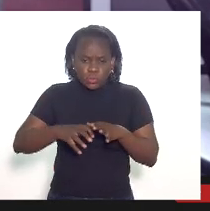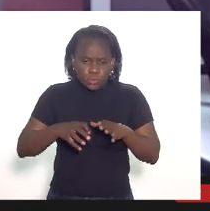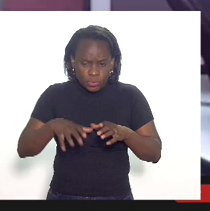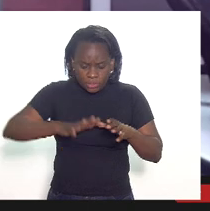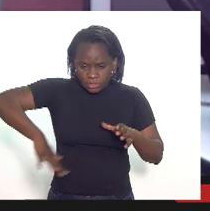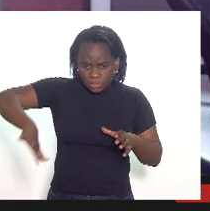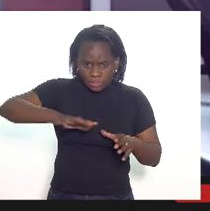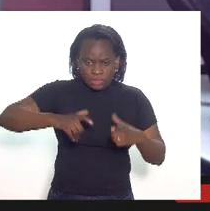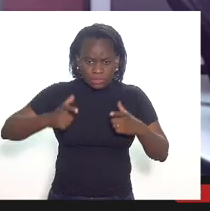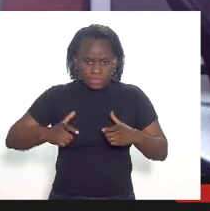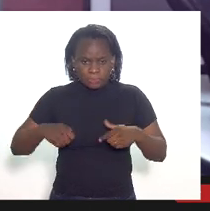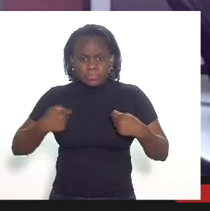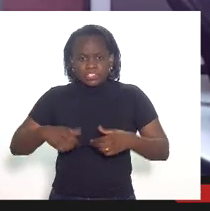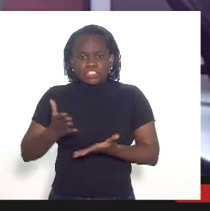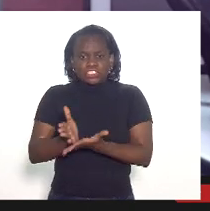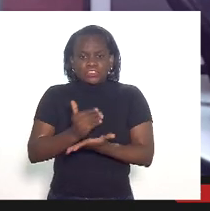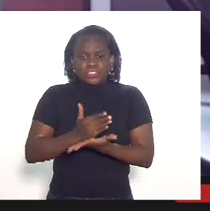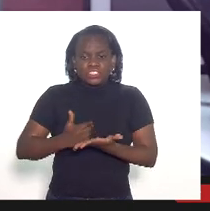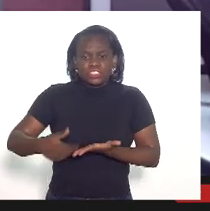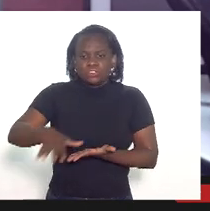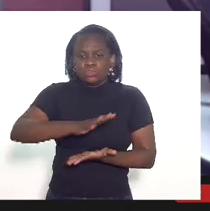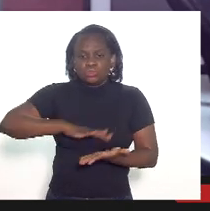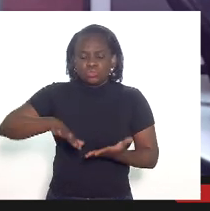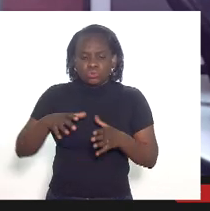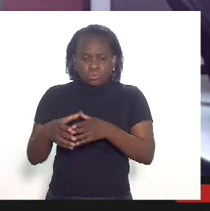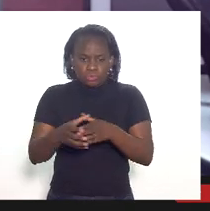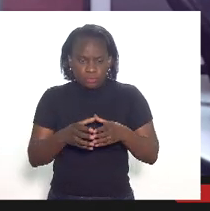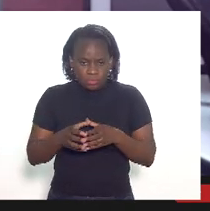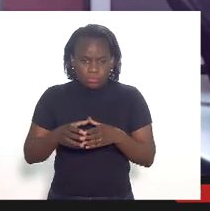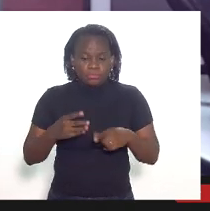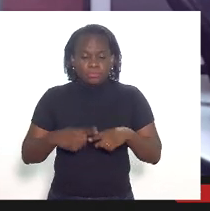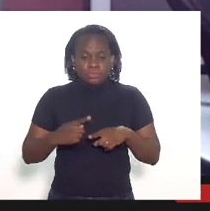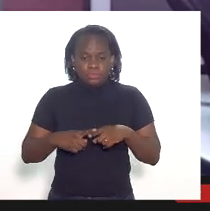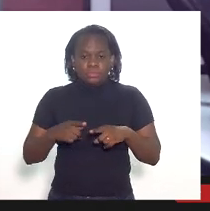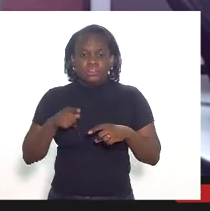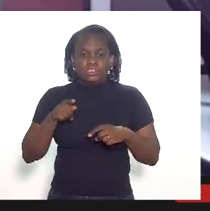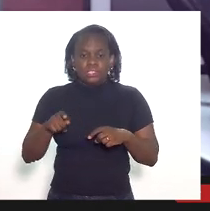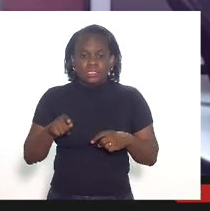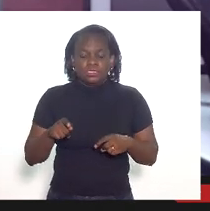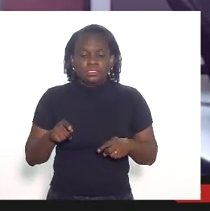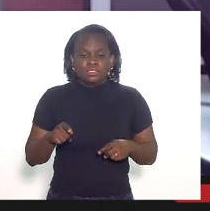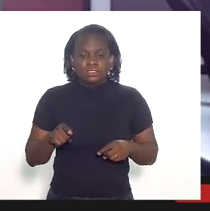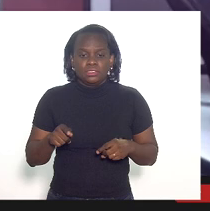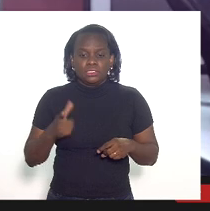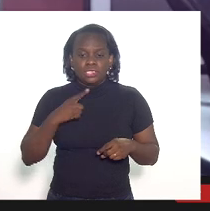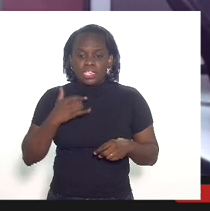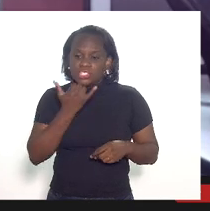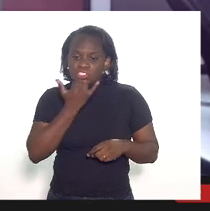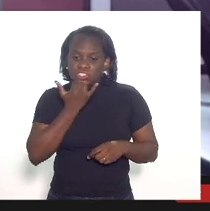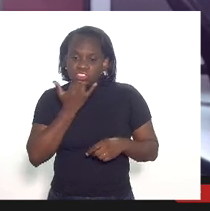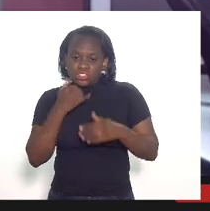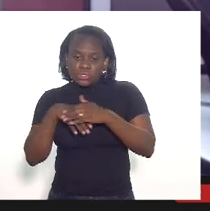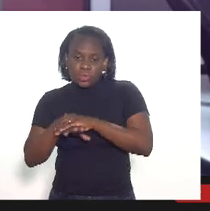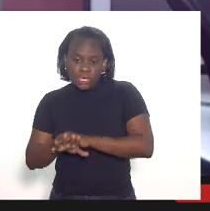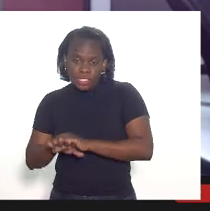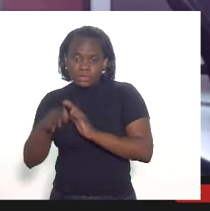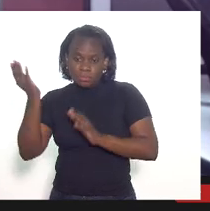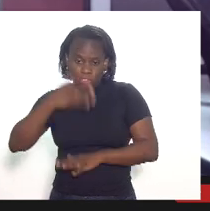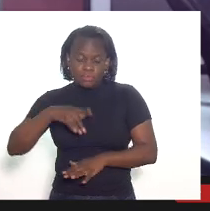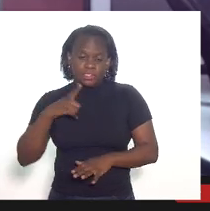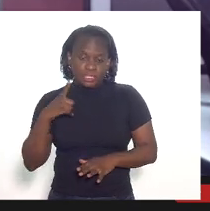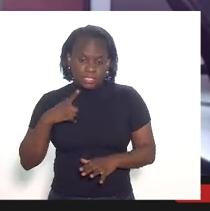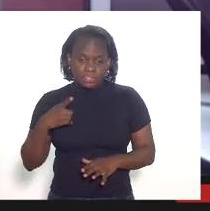bloco devem ser rateados pelos campos na razão direta de suas respectivas reservas provadas